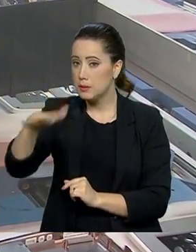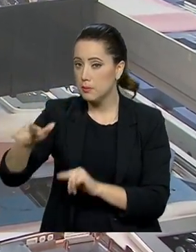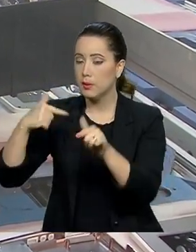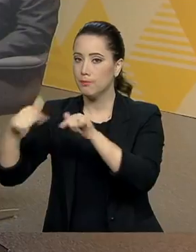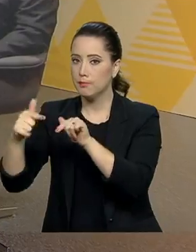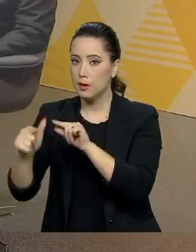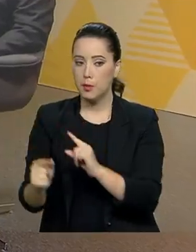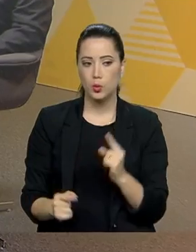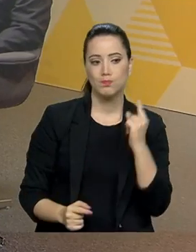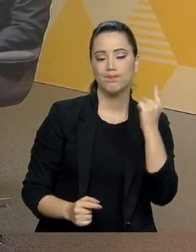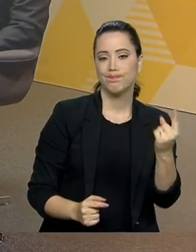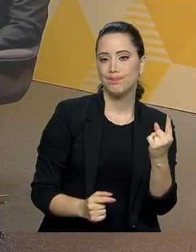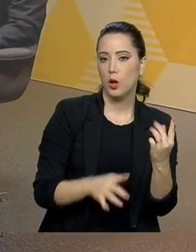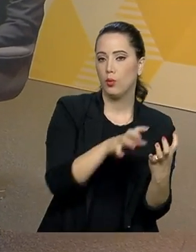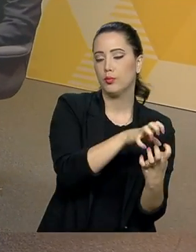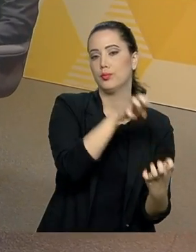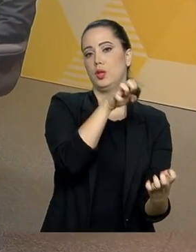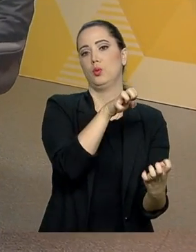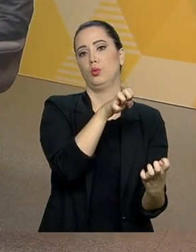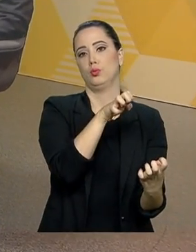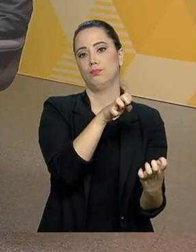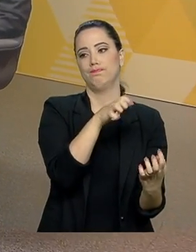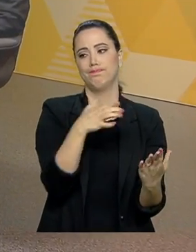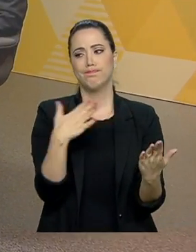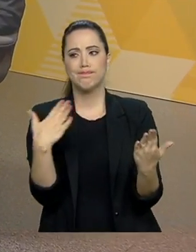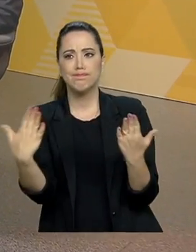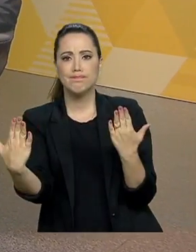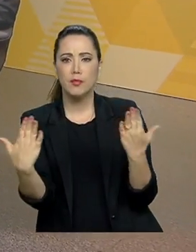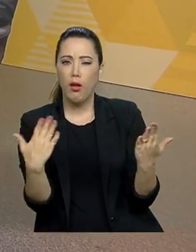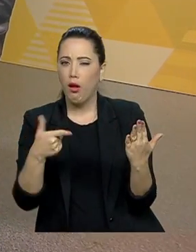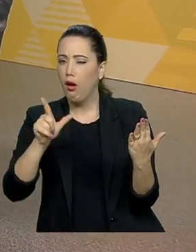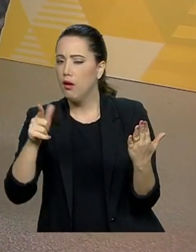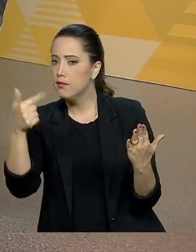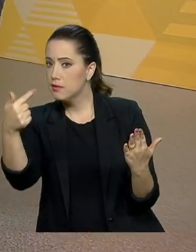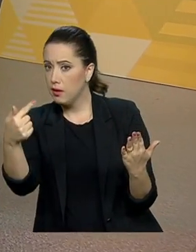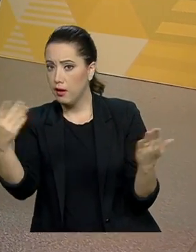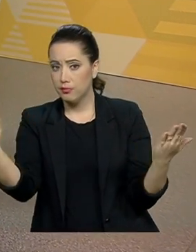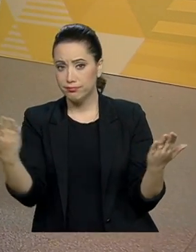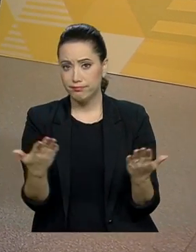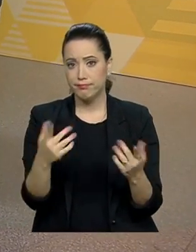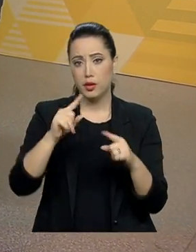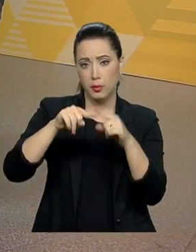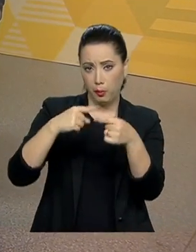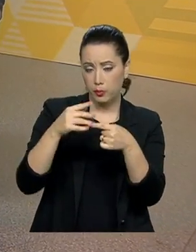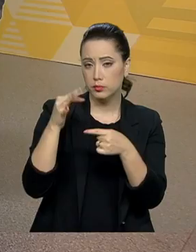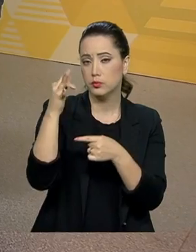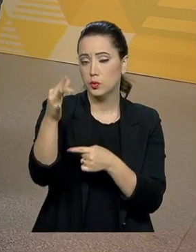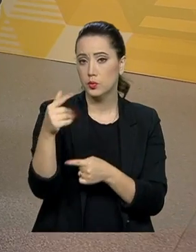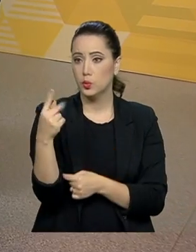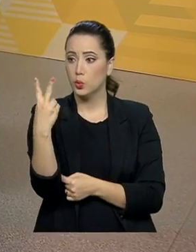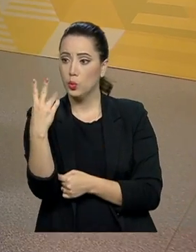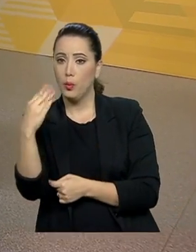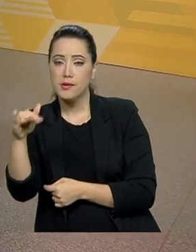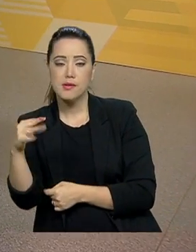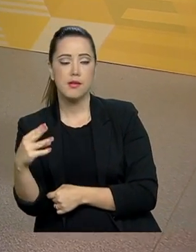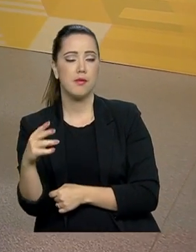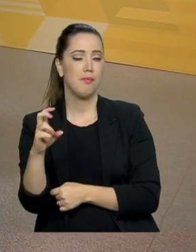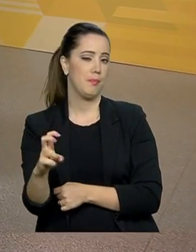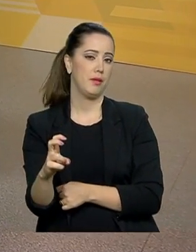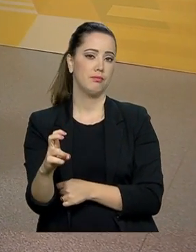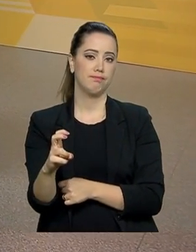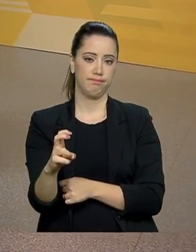idoso. E para falar sobre esse grande desafio, que é corrigir os problemas na Previdência e garantir a